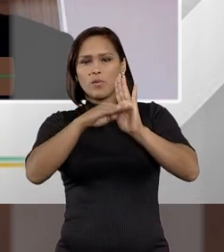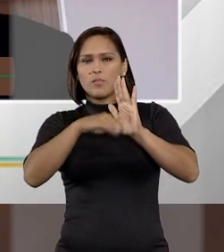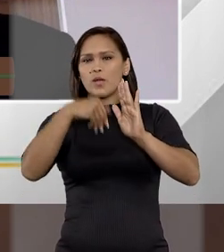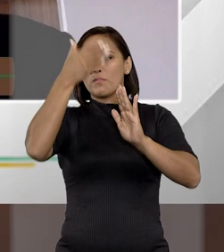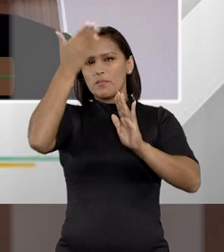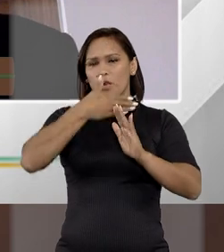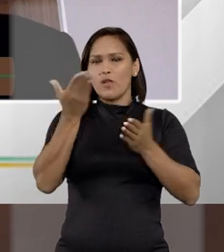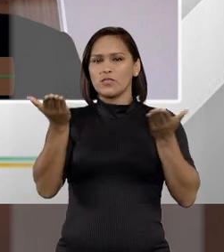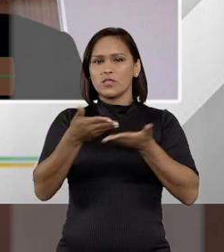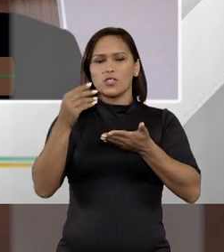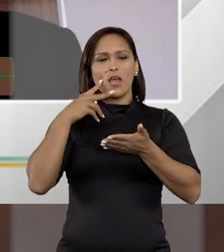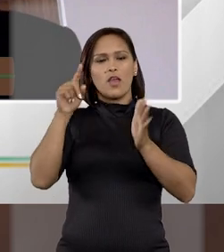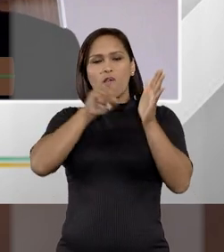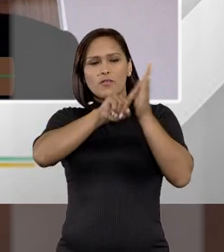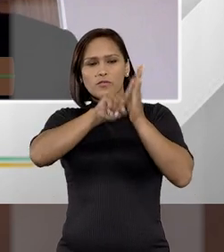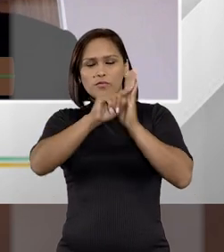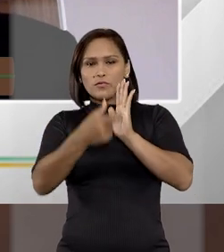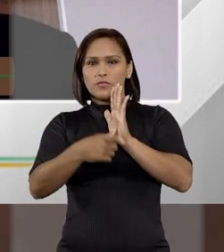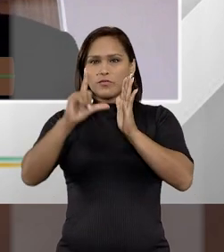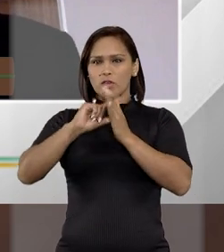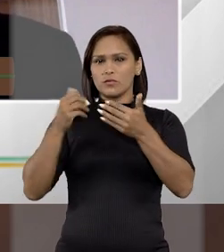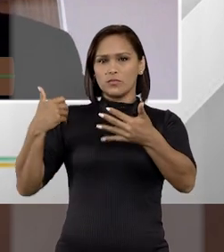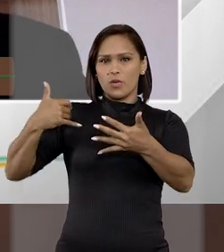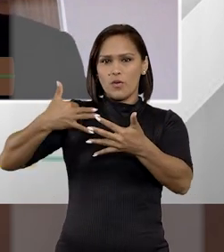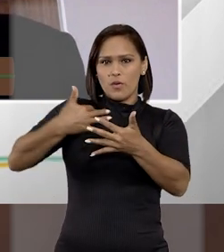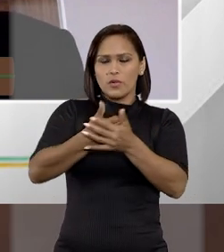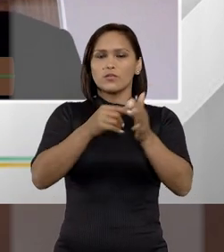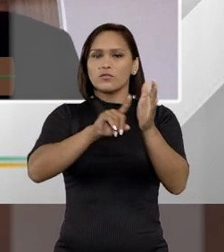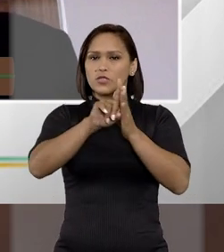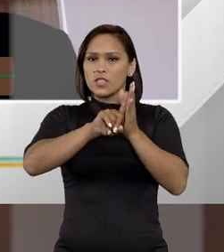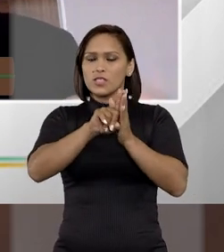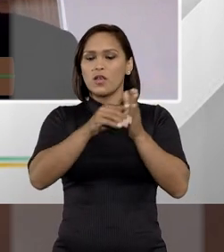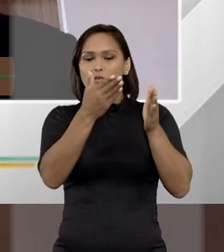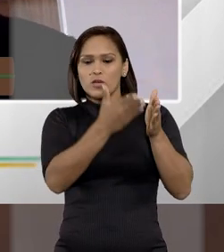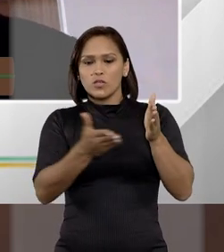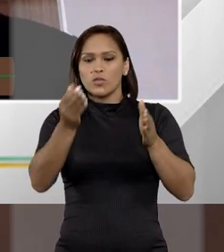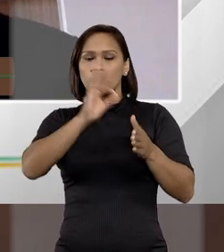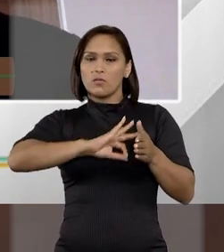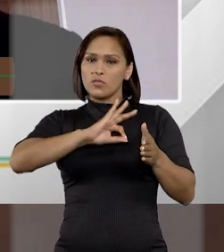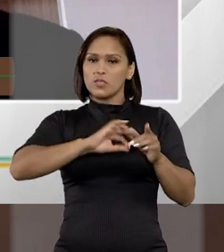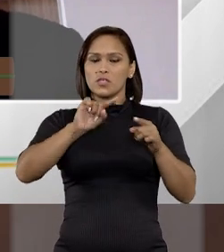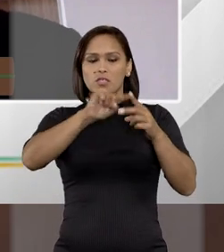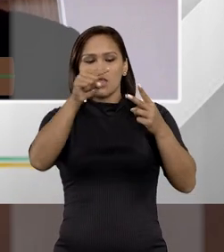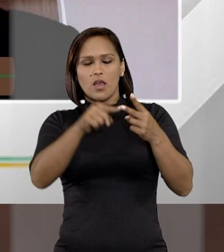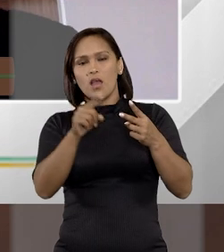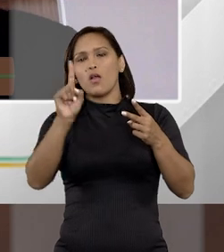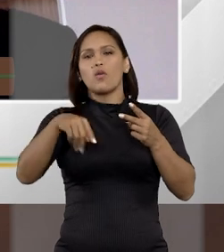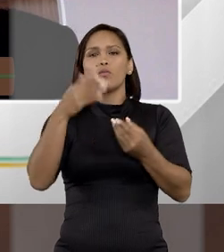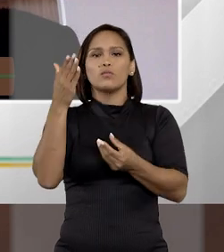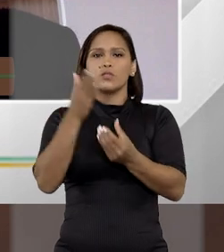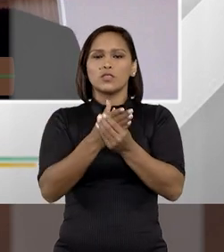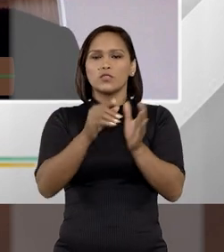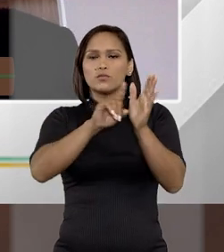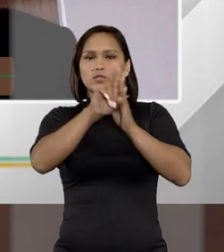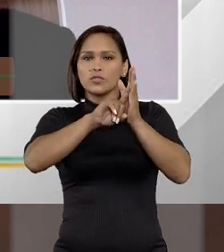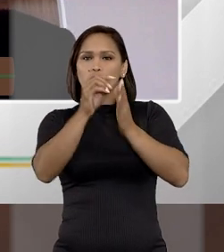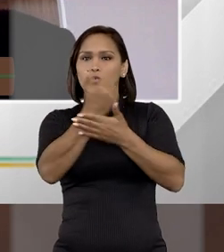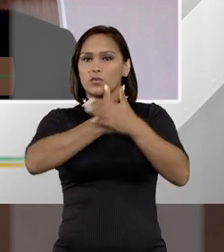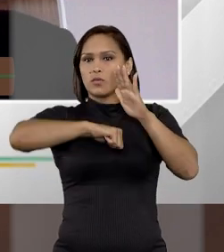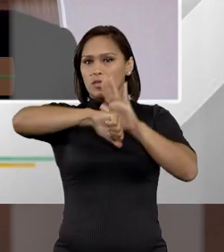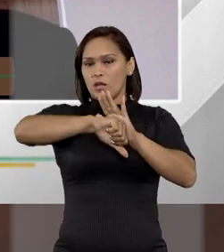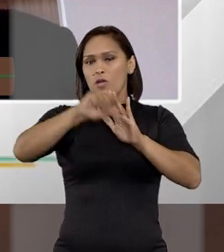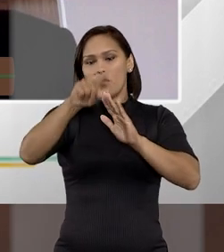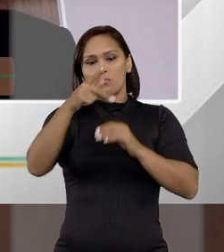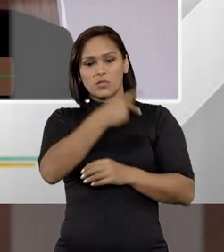de convicção e provas que foram amelhados ao longo de uma investigação, seja na fase de inquérito policial, seja até mesmo um procedimento investigatório